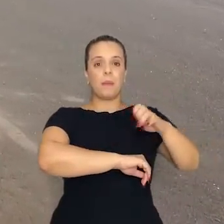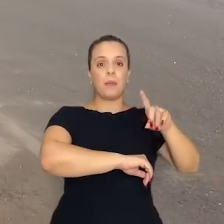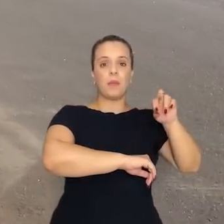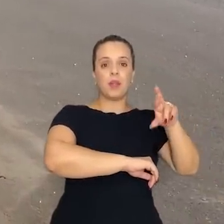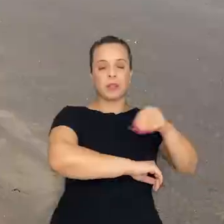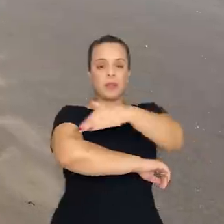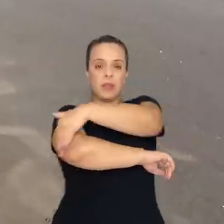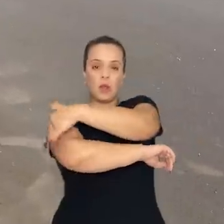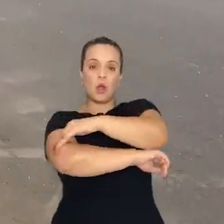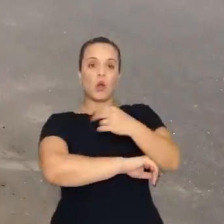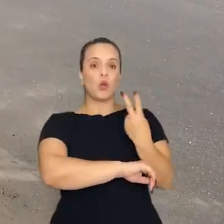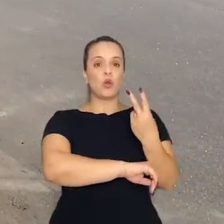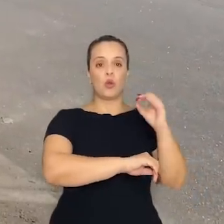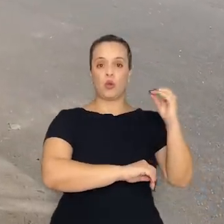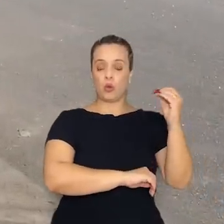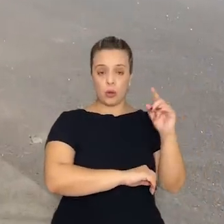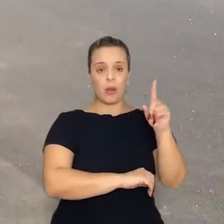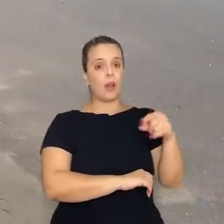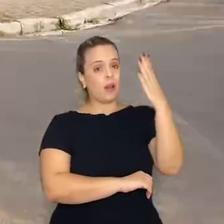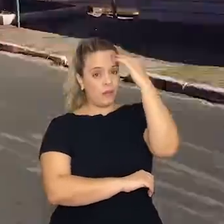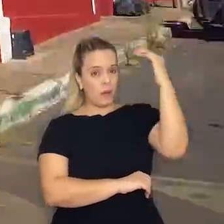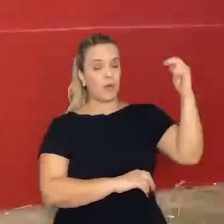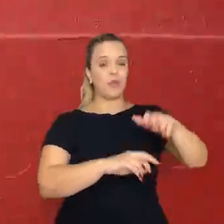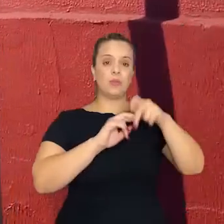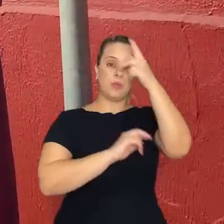era conhecido como esquina de Janoca.